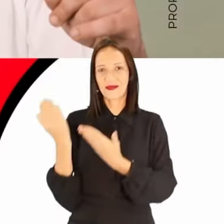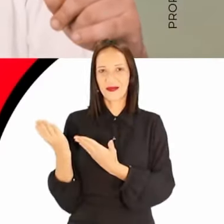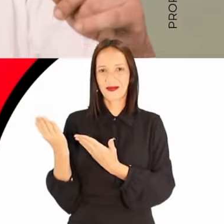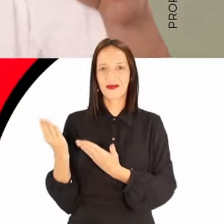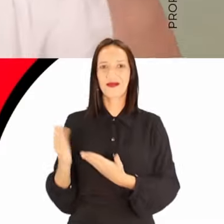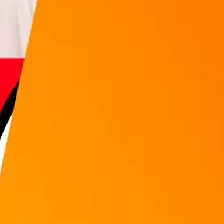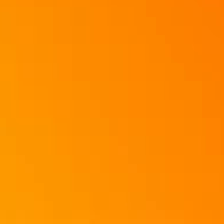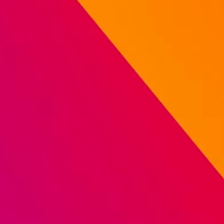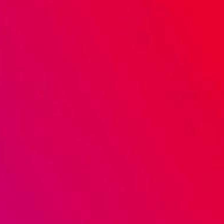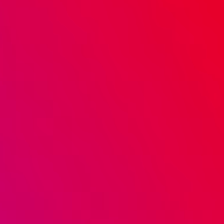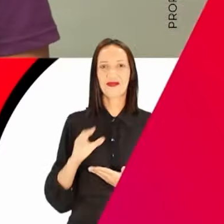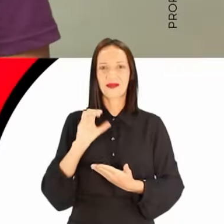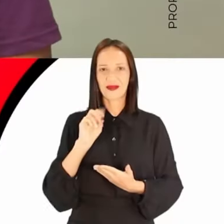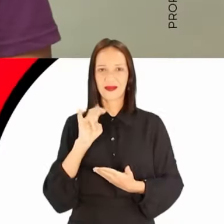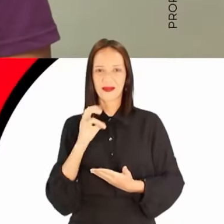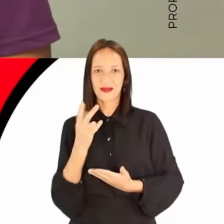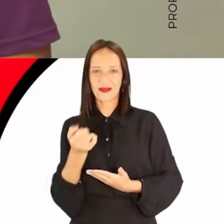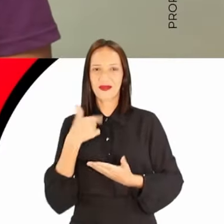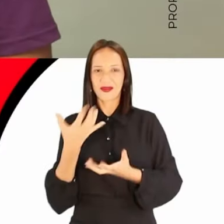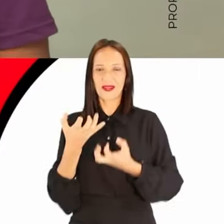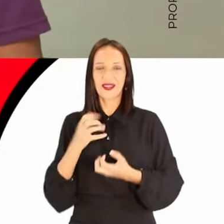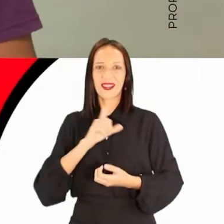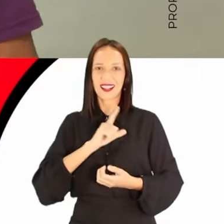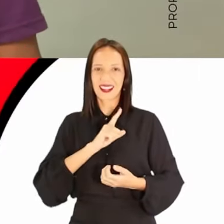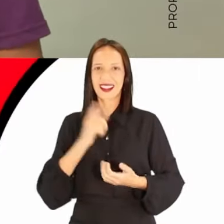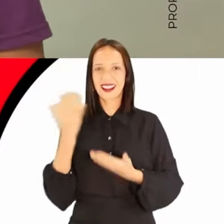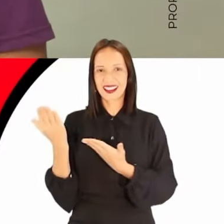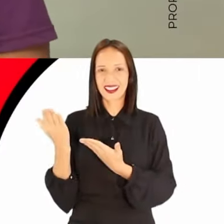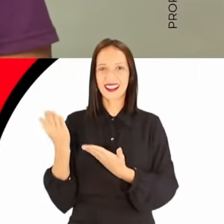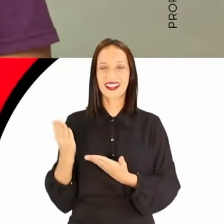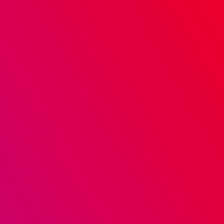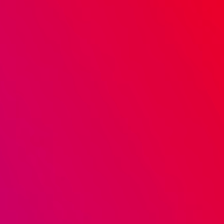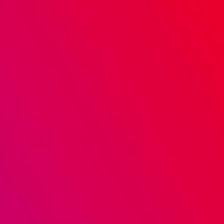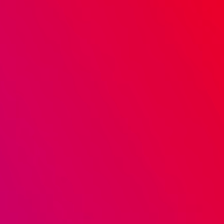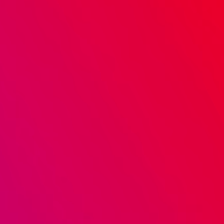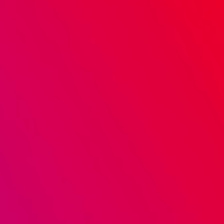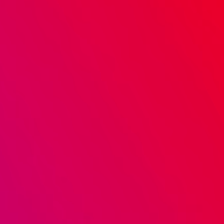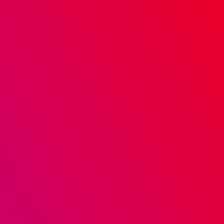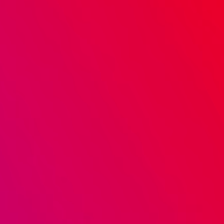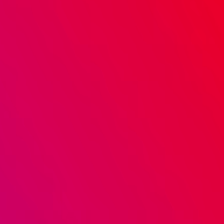ovelha que eu quero. Olá, meu nome é Samuel da 27. Vote 50-27-7.